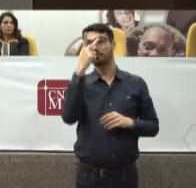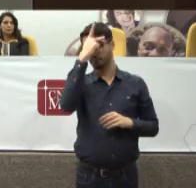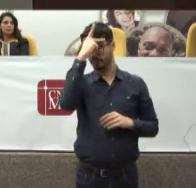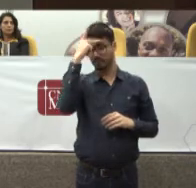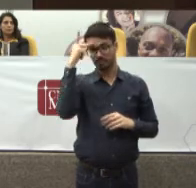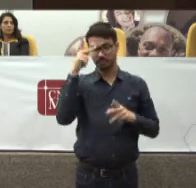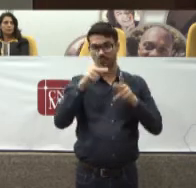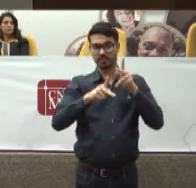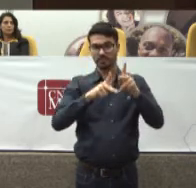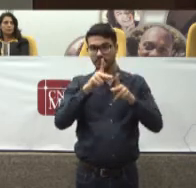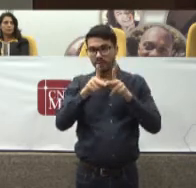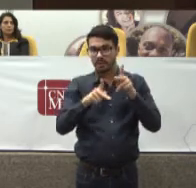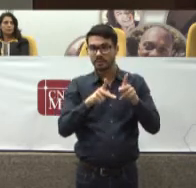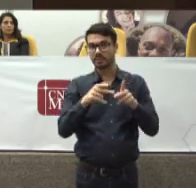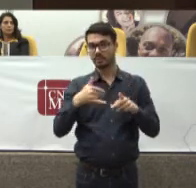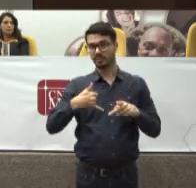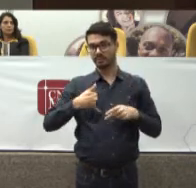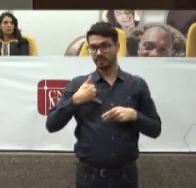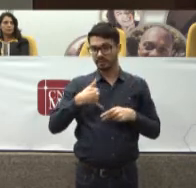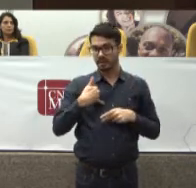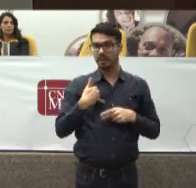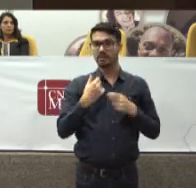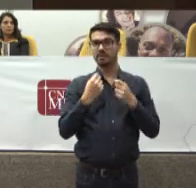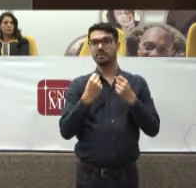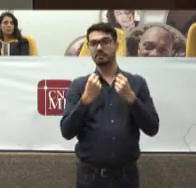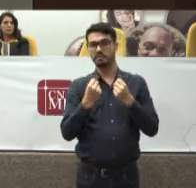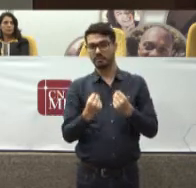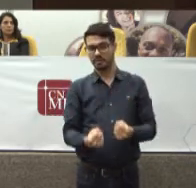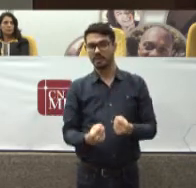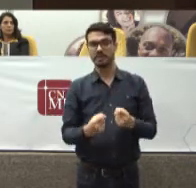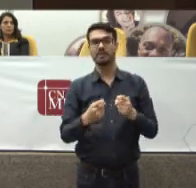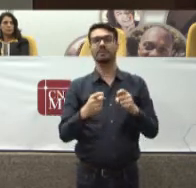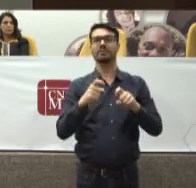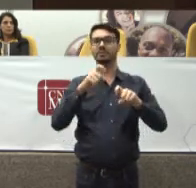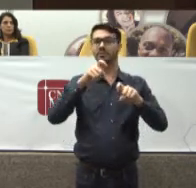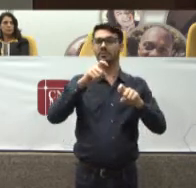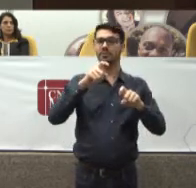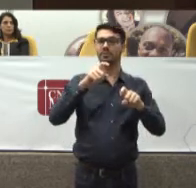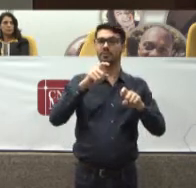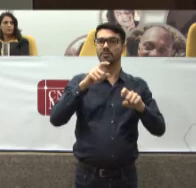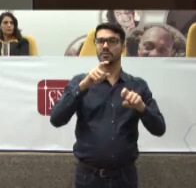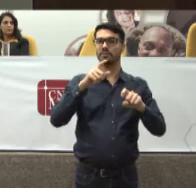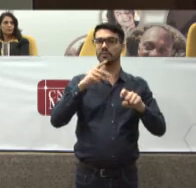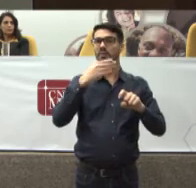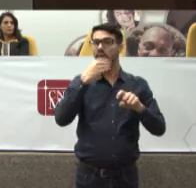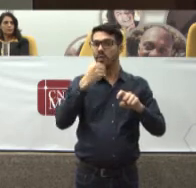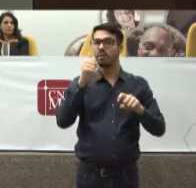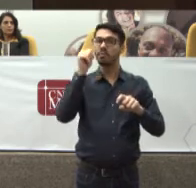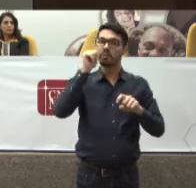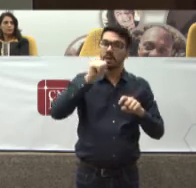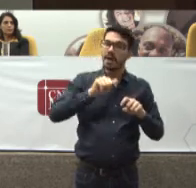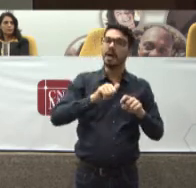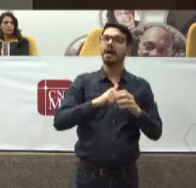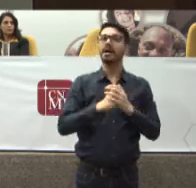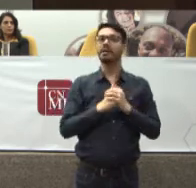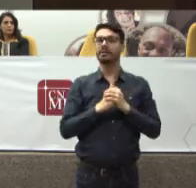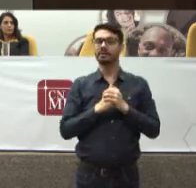peso Qual é o sexo Enfim Para aquela providência Que está prescrita Pelo médico Para aquilo que está Sendo demandado Na